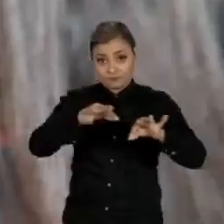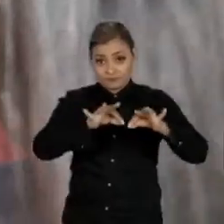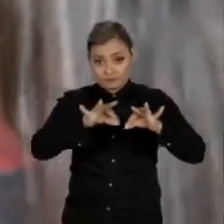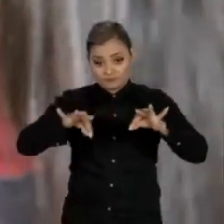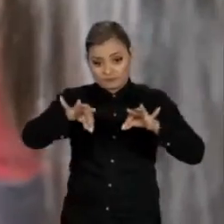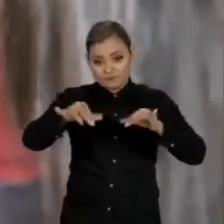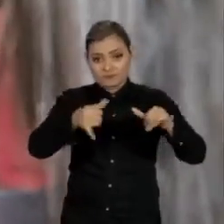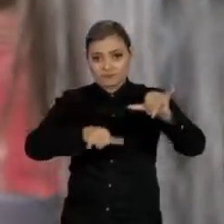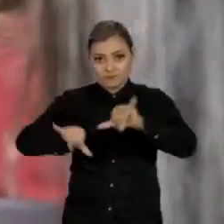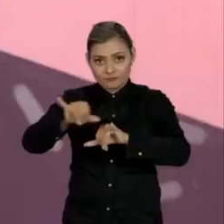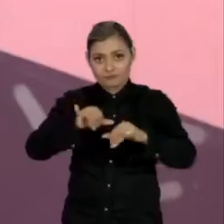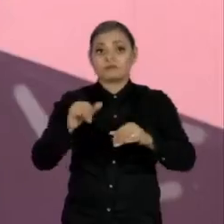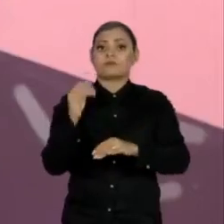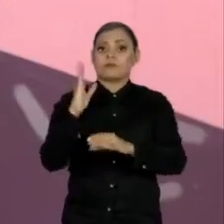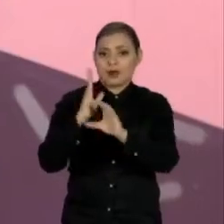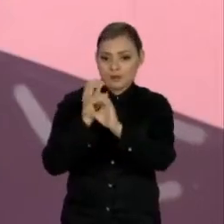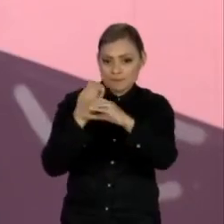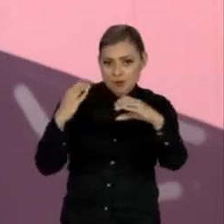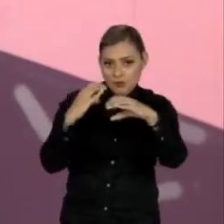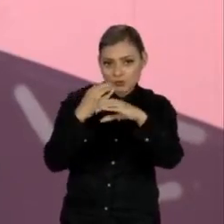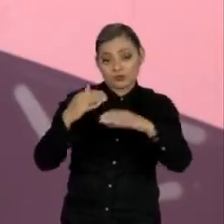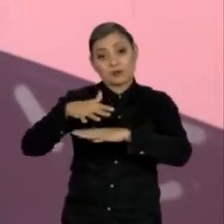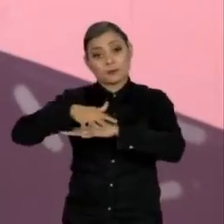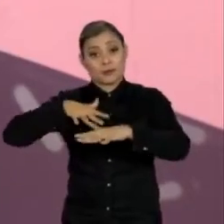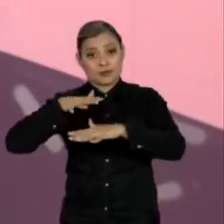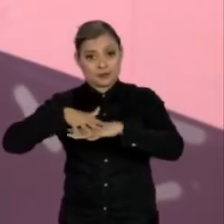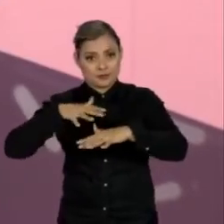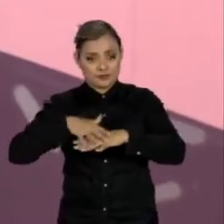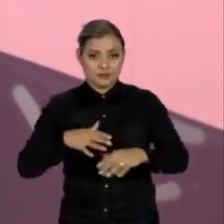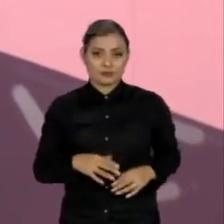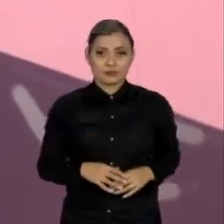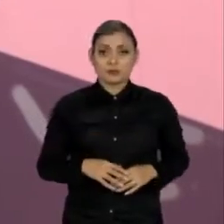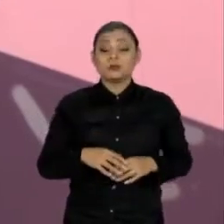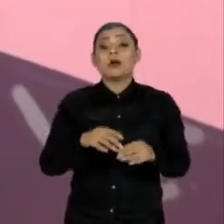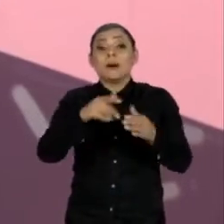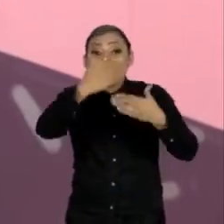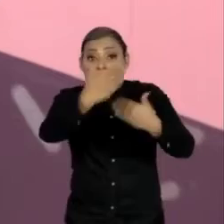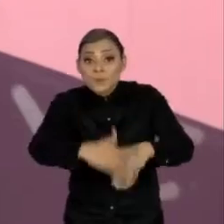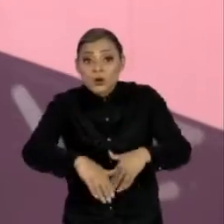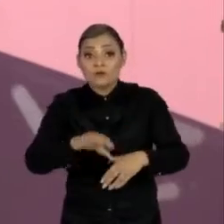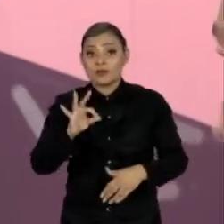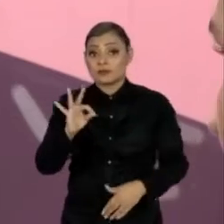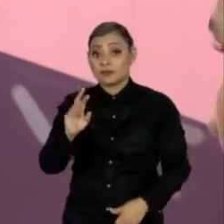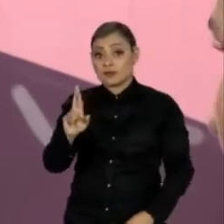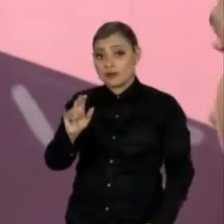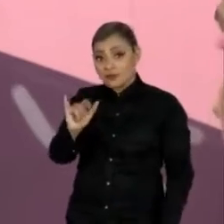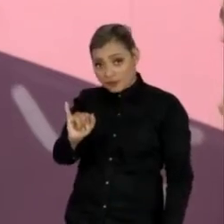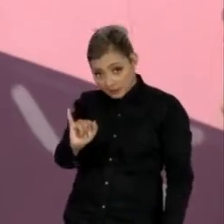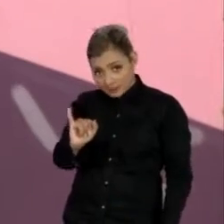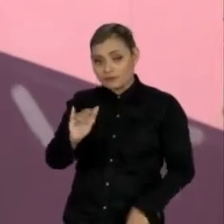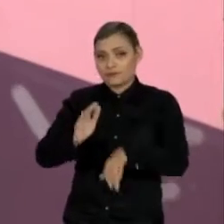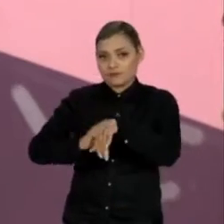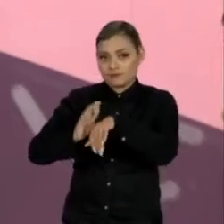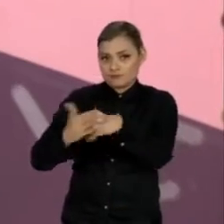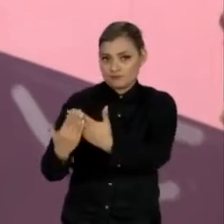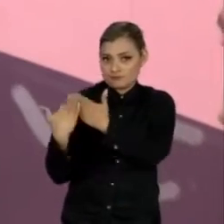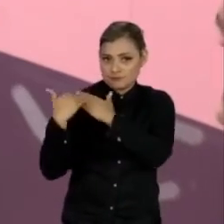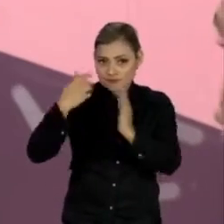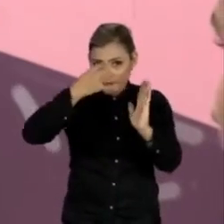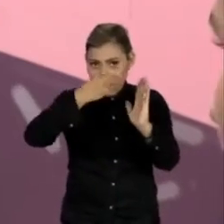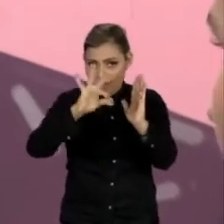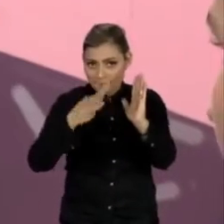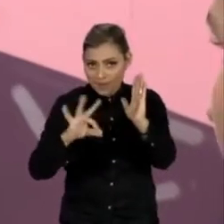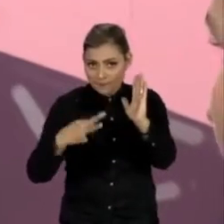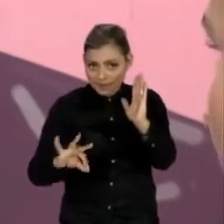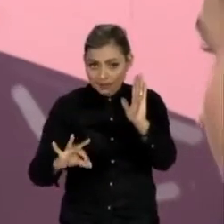biologia e matemática. Lembrando que o exame é corrigido pela TRI, a teoria da resposta ao item, e a teoria da resposta